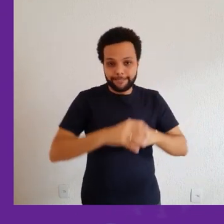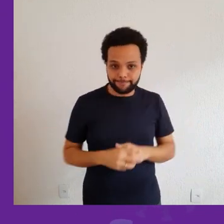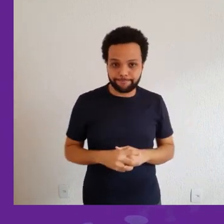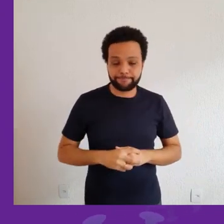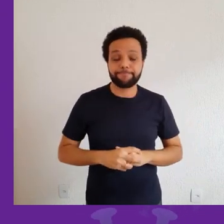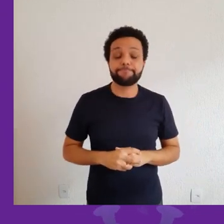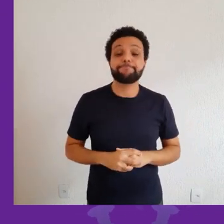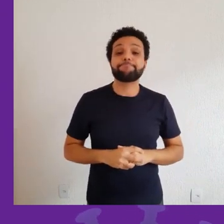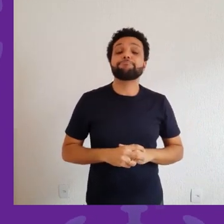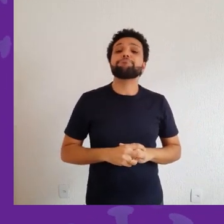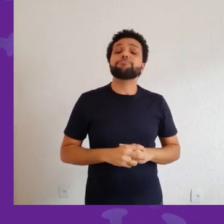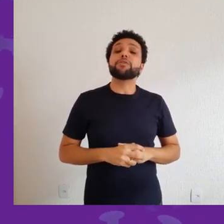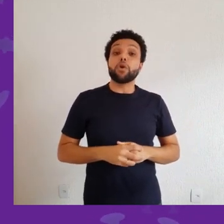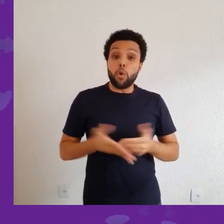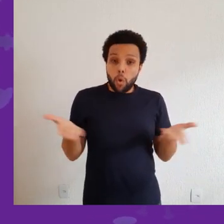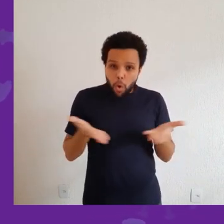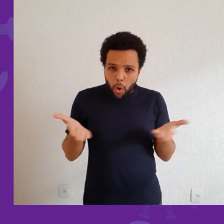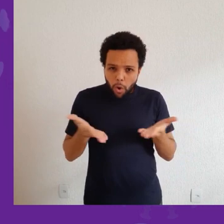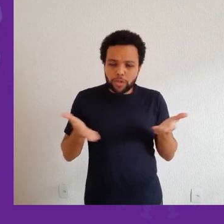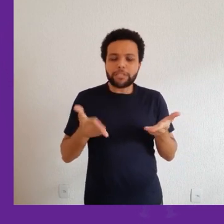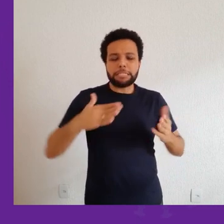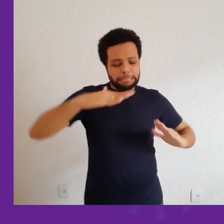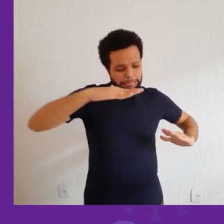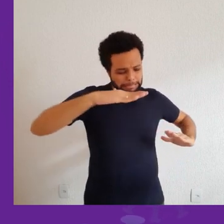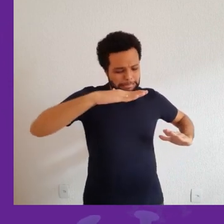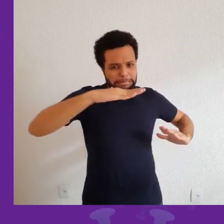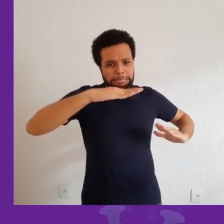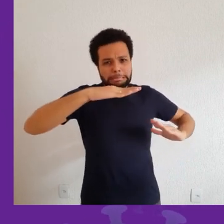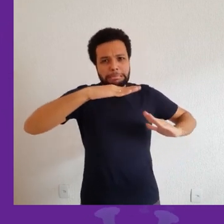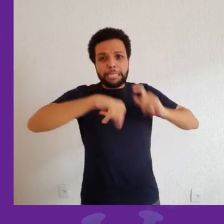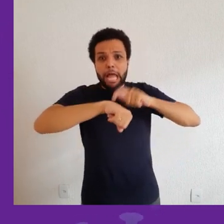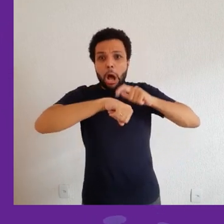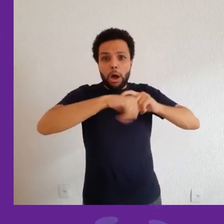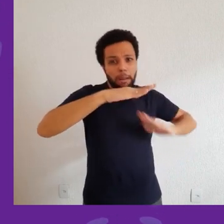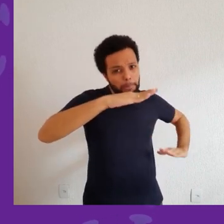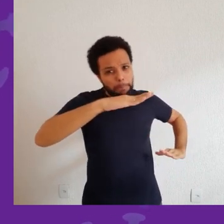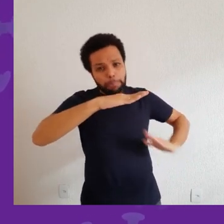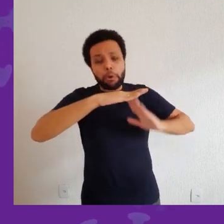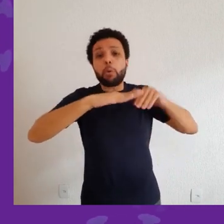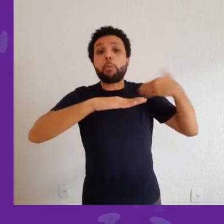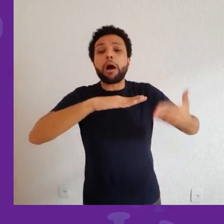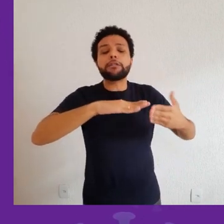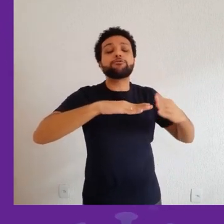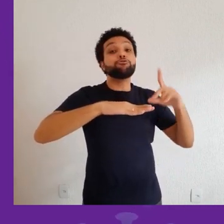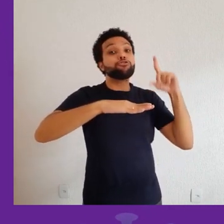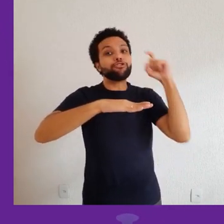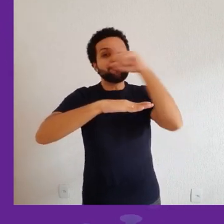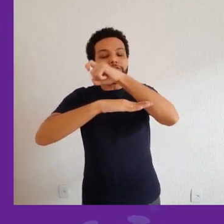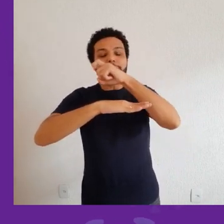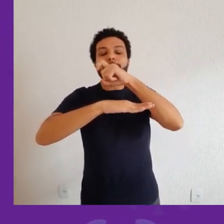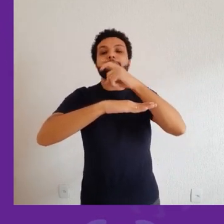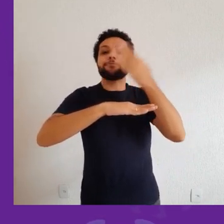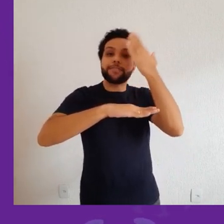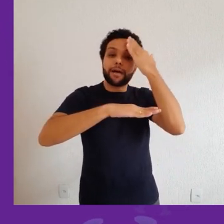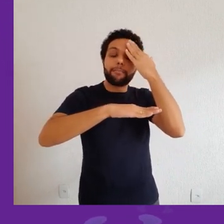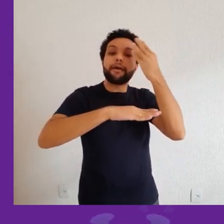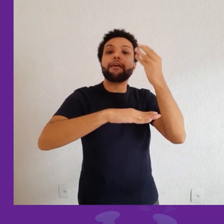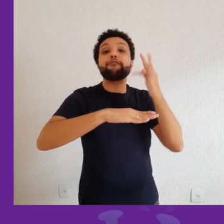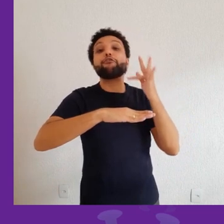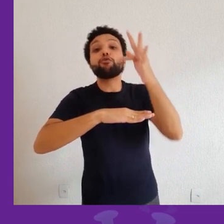fala. É muito difícil prever isso por várias razões. Tem muito problema de